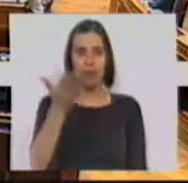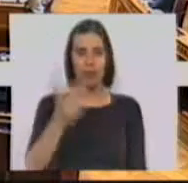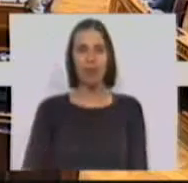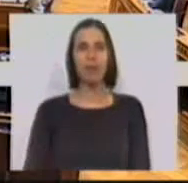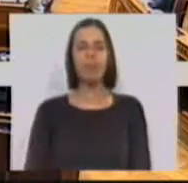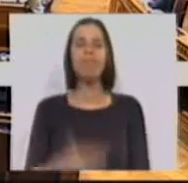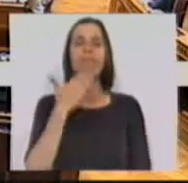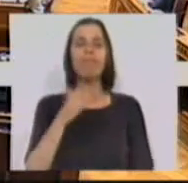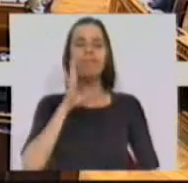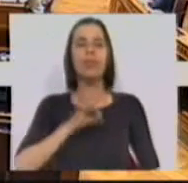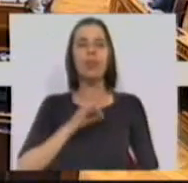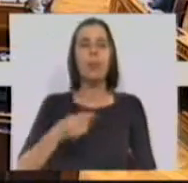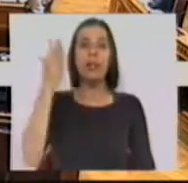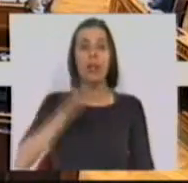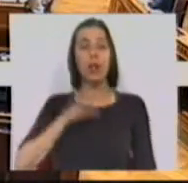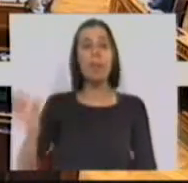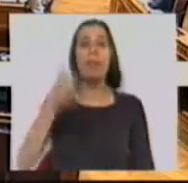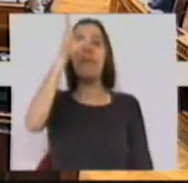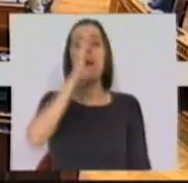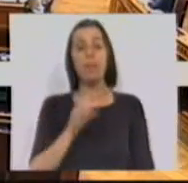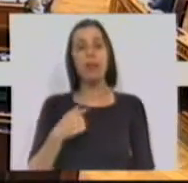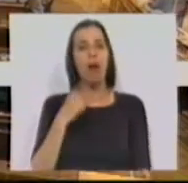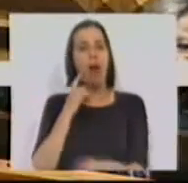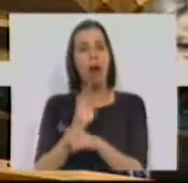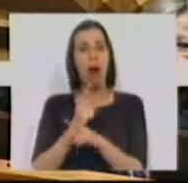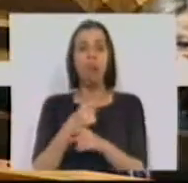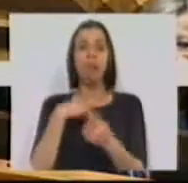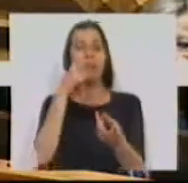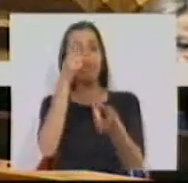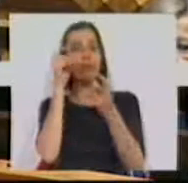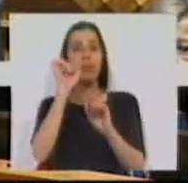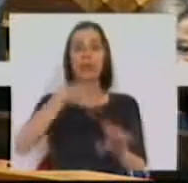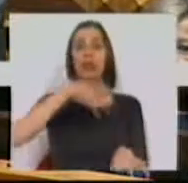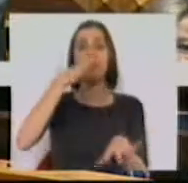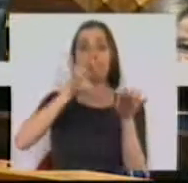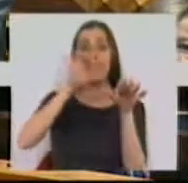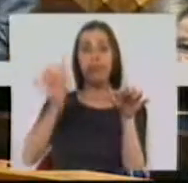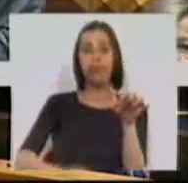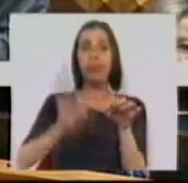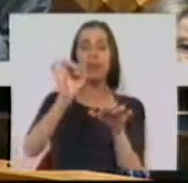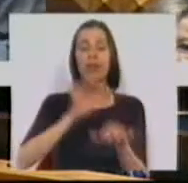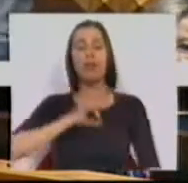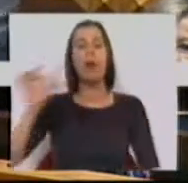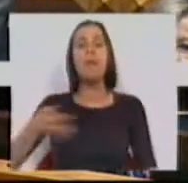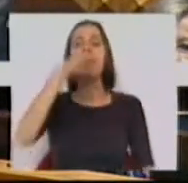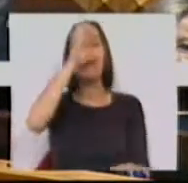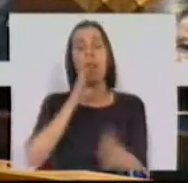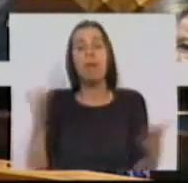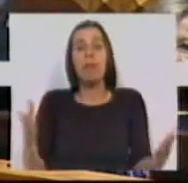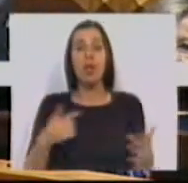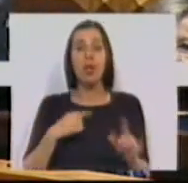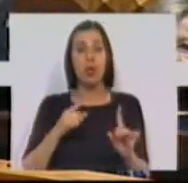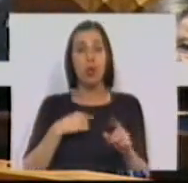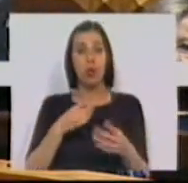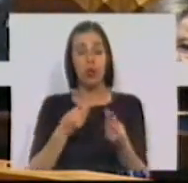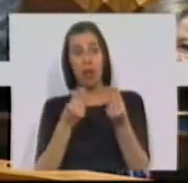Muito obrigado, Sra. Presidente. Sr. Primeiro-Ministro, retenho das suas explicações. Sr. Primeiro-Ministro, se eu não